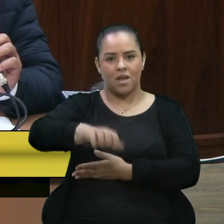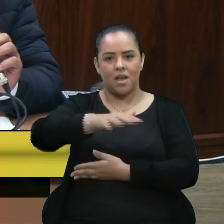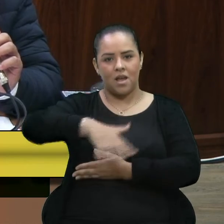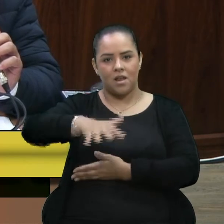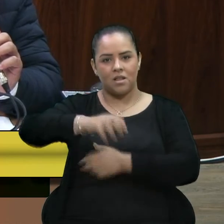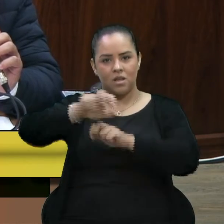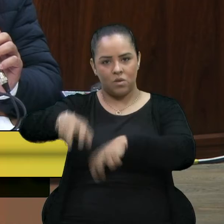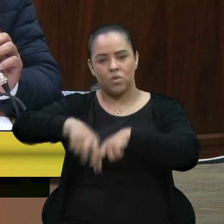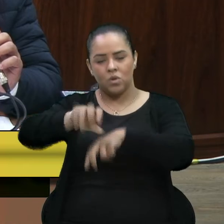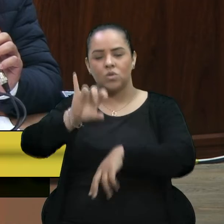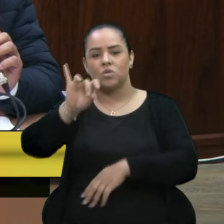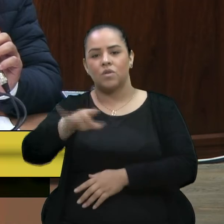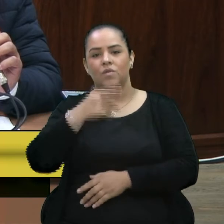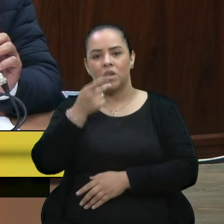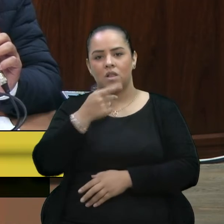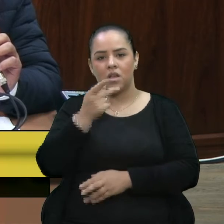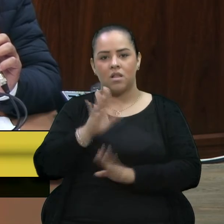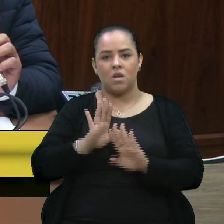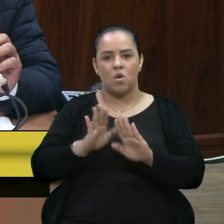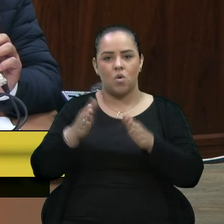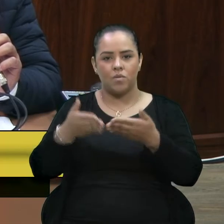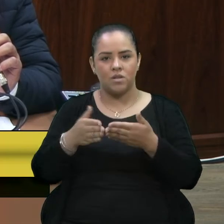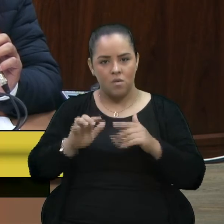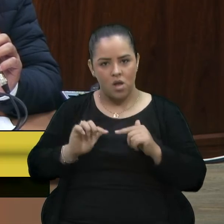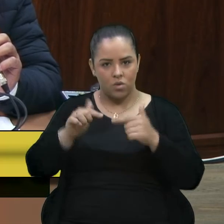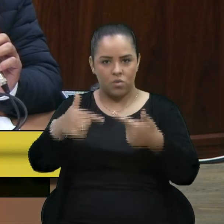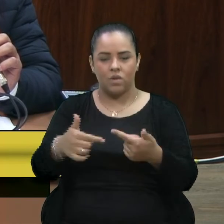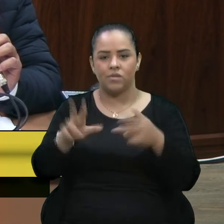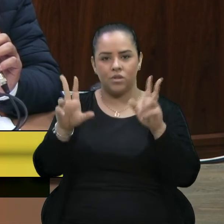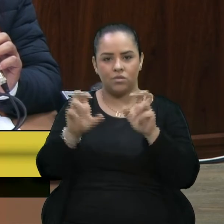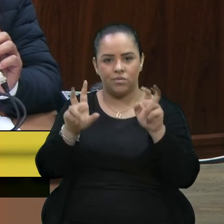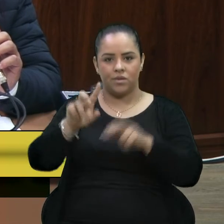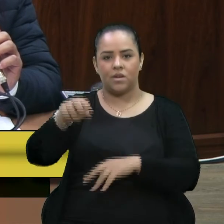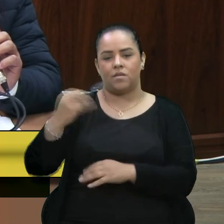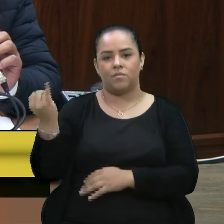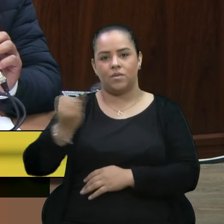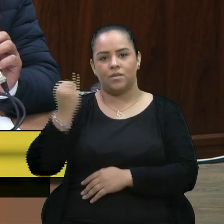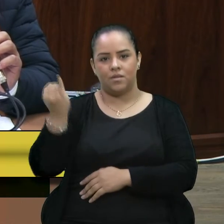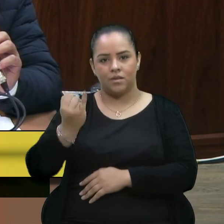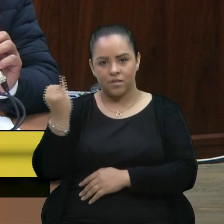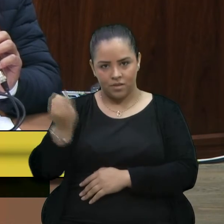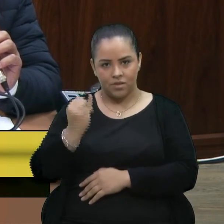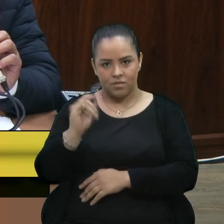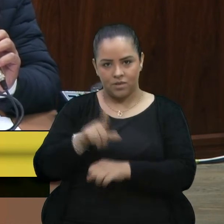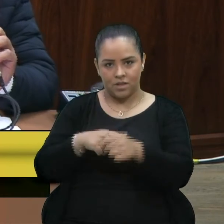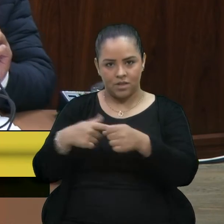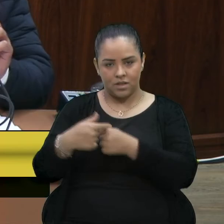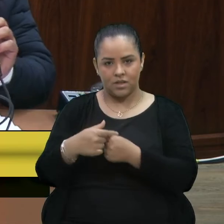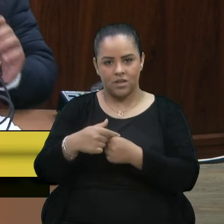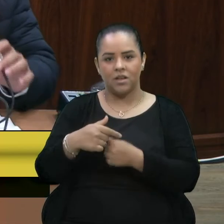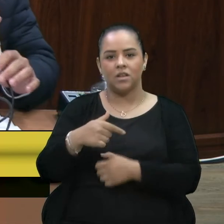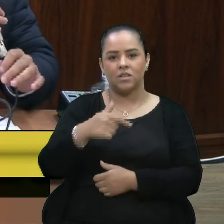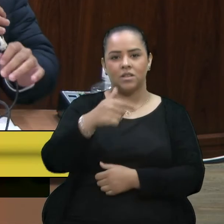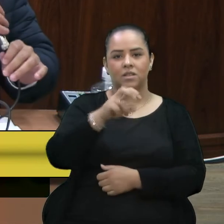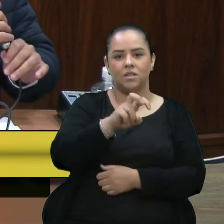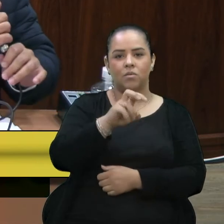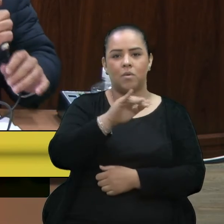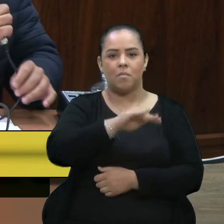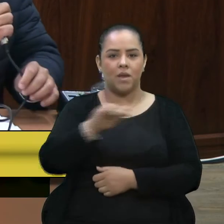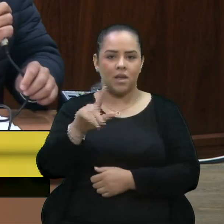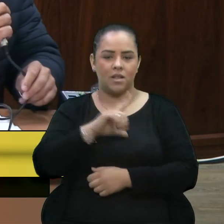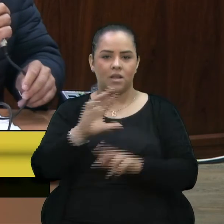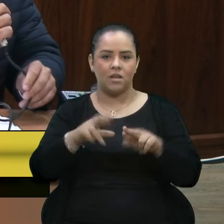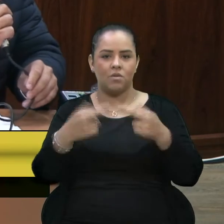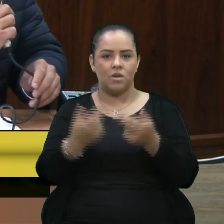Então, só destacar a atuação da Comissão nesse tema que é tão caro e importante para a cidade. 17h30 a gente terá essa reunião com o